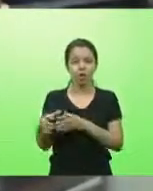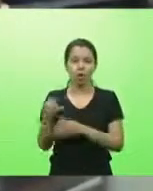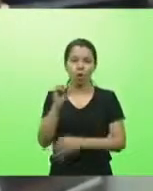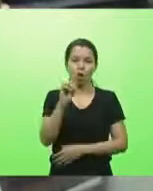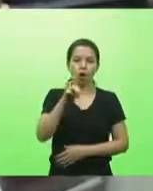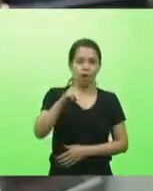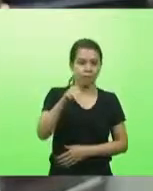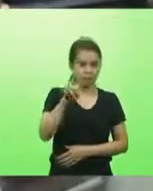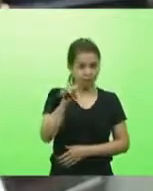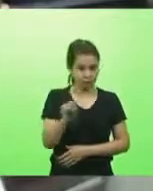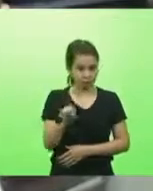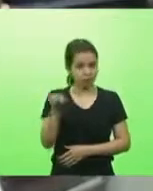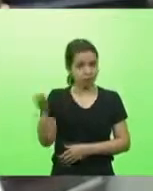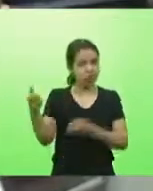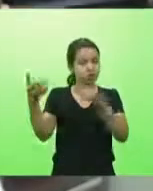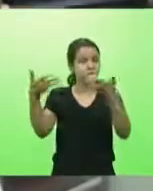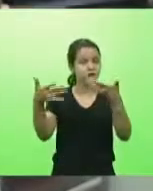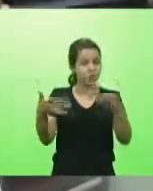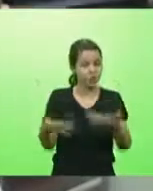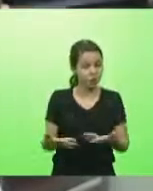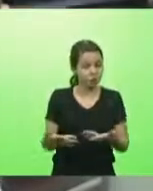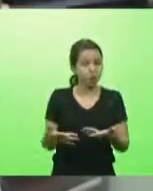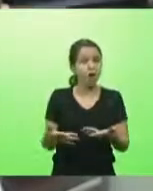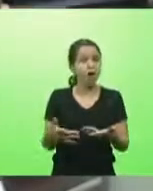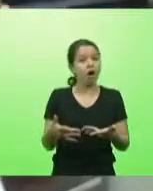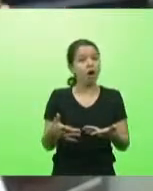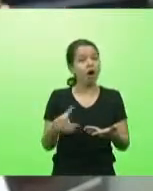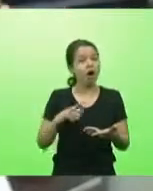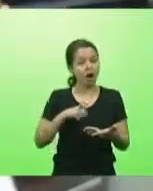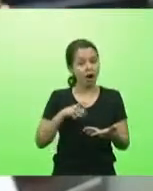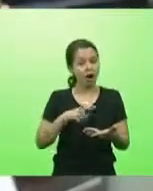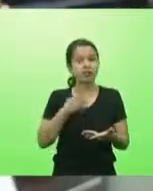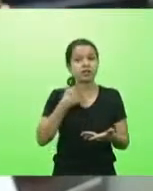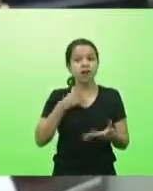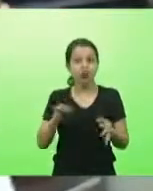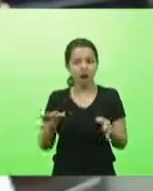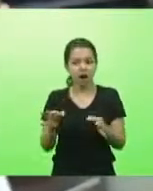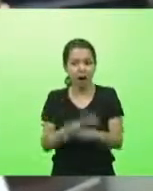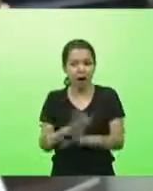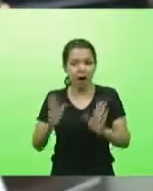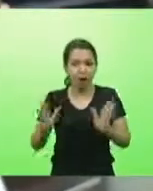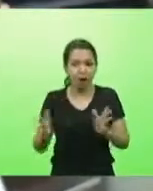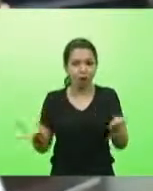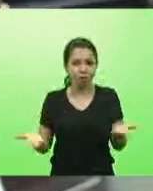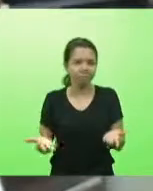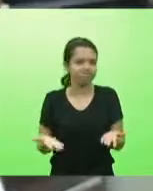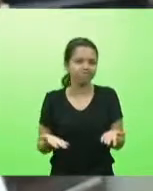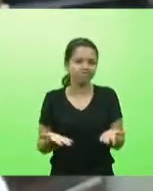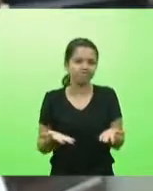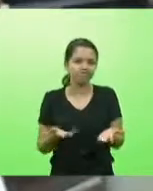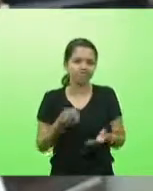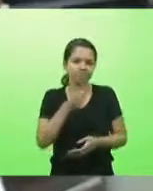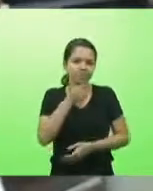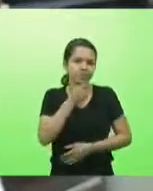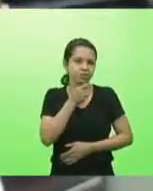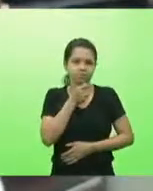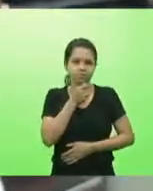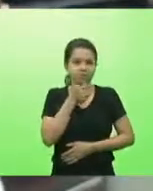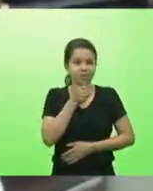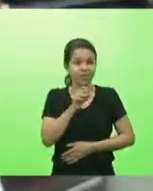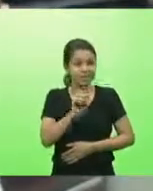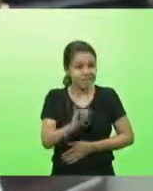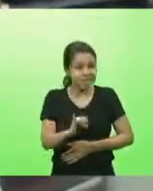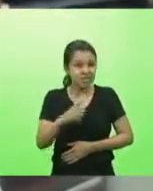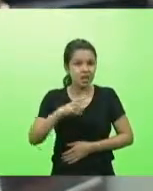é muito cedo pra gente desejar o fim desse povo e se nós baixarmos a guarda o vírus